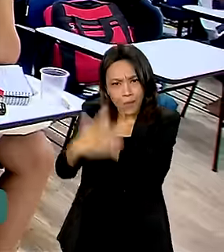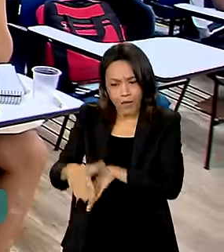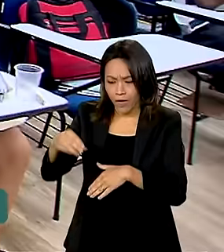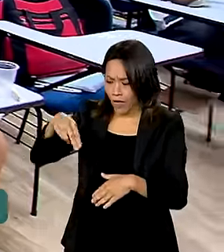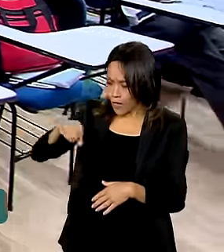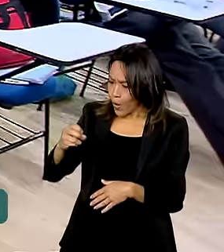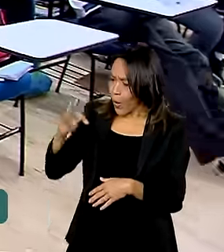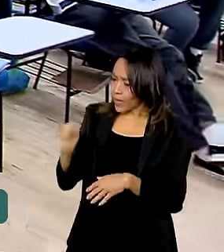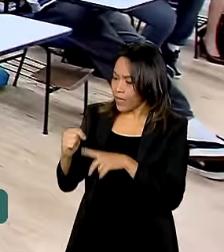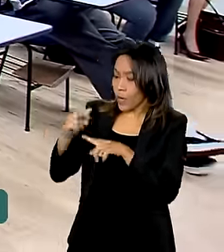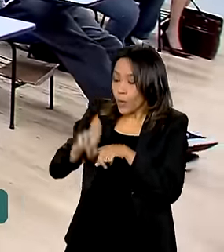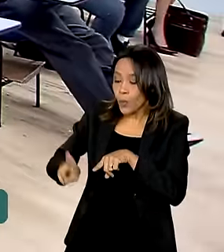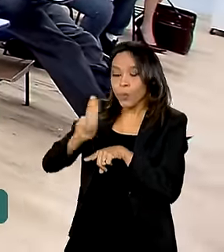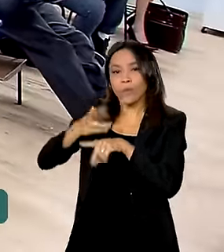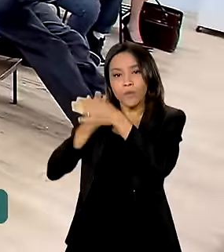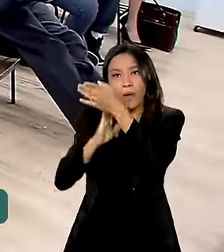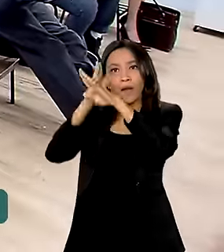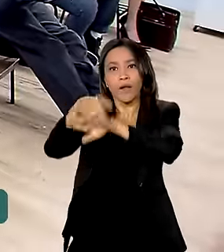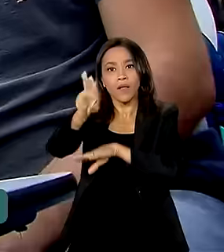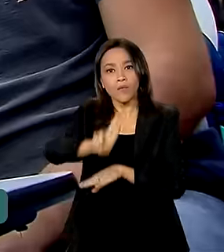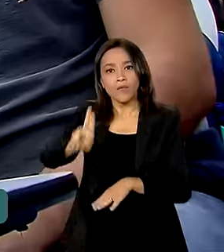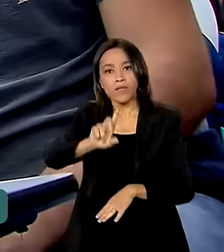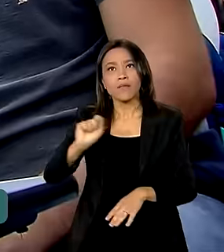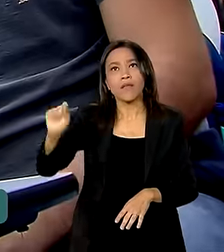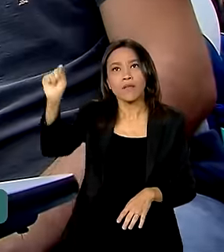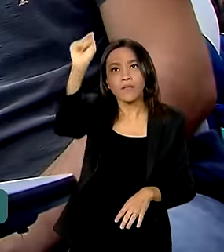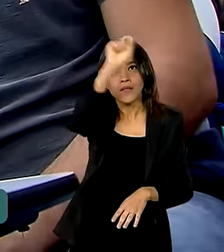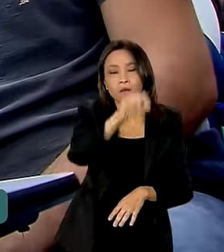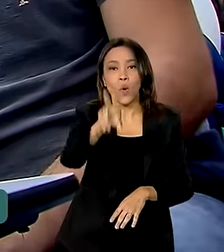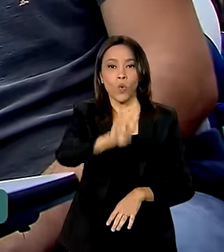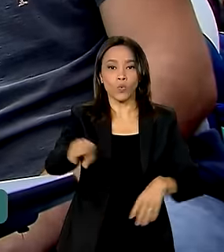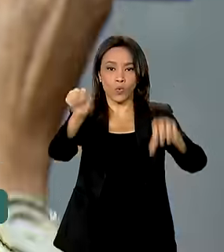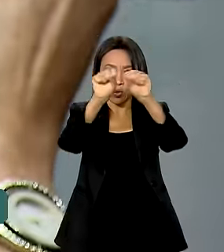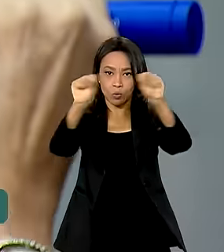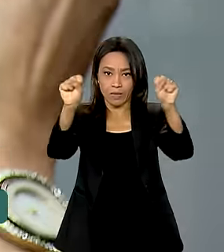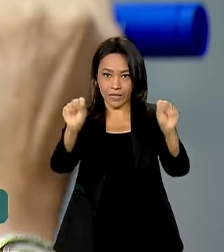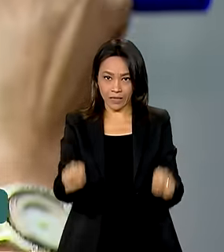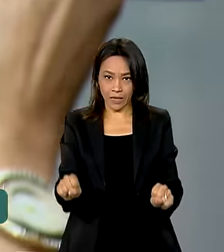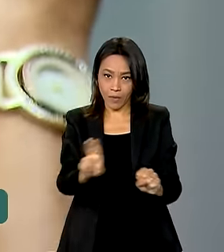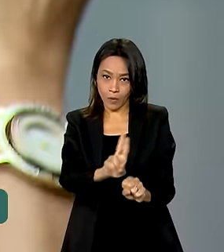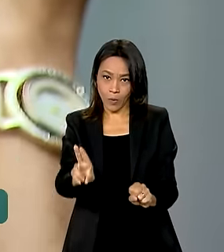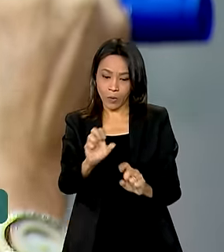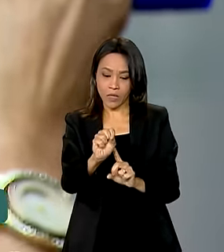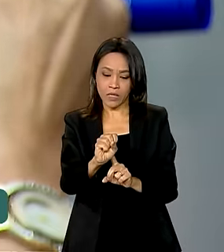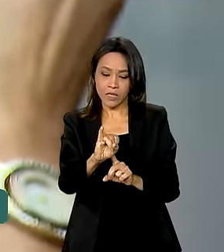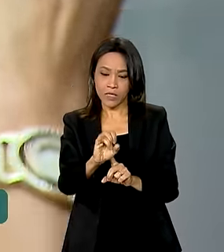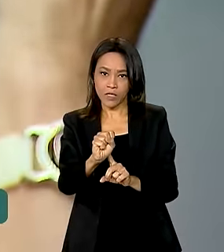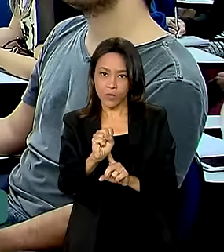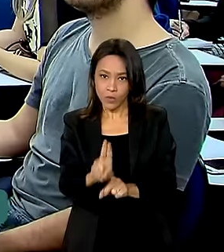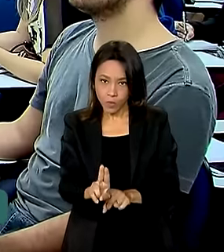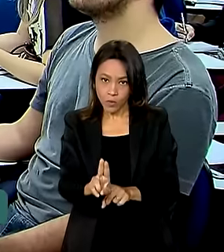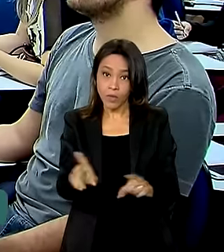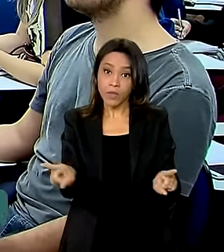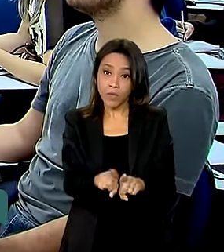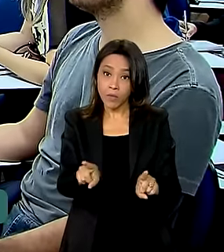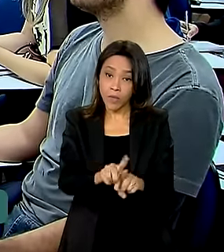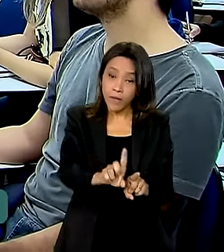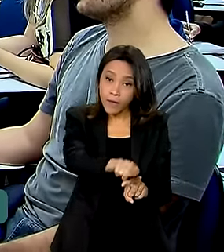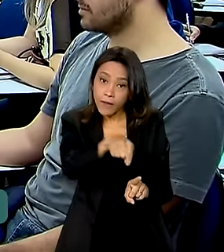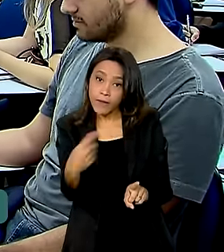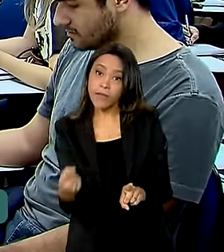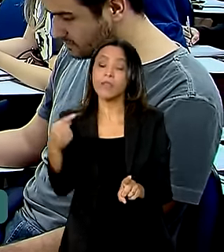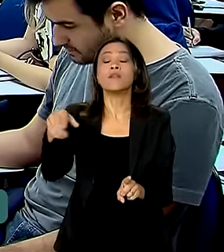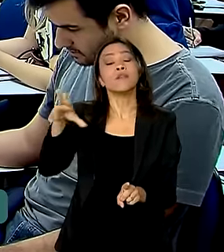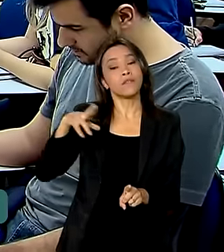universidades públicas por meio do Sistema de Seleção Unificada, o SISU, além de instituições de